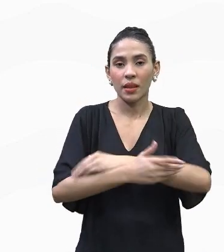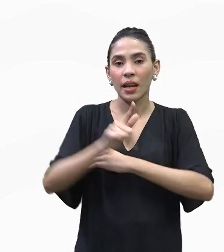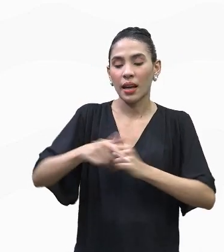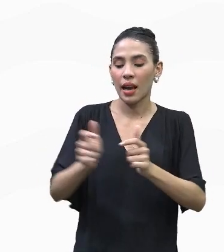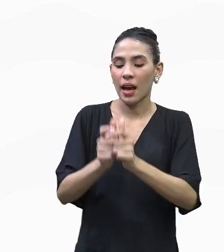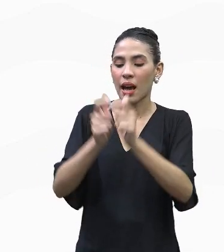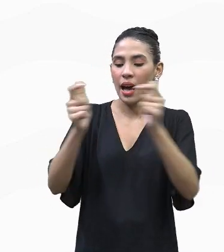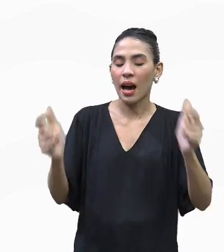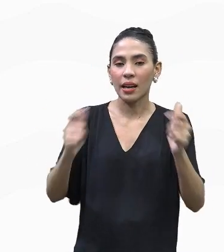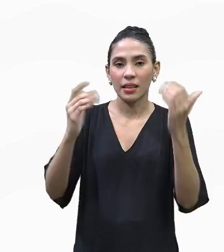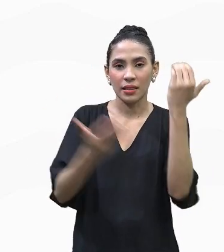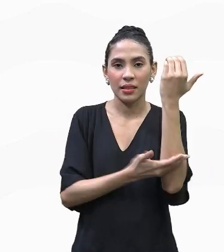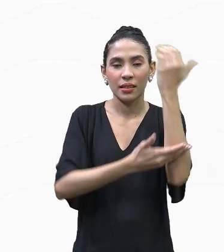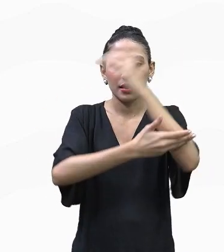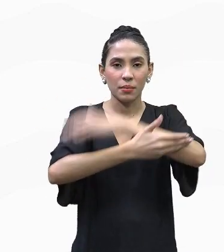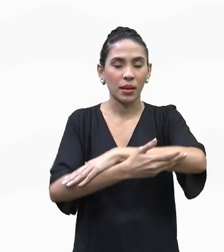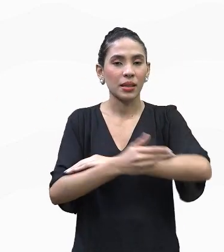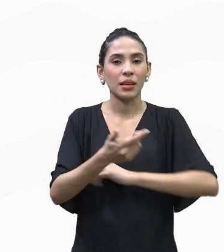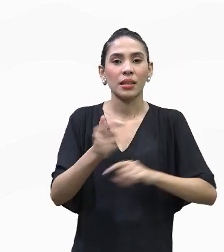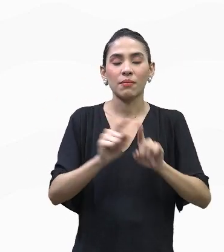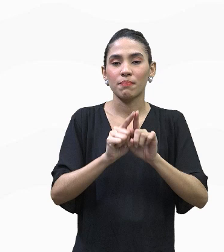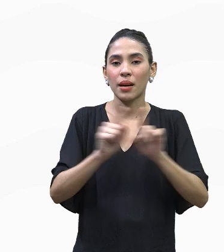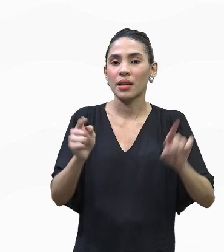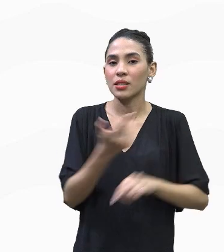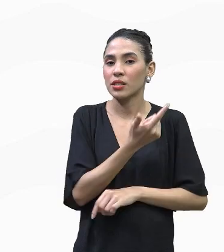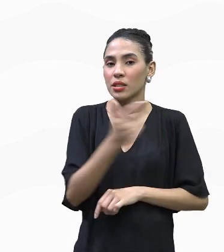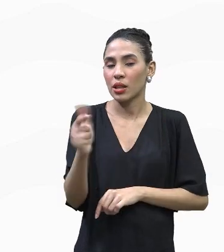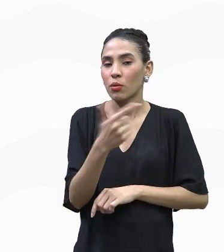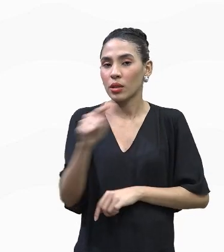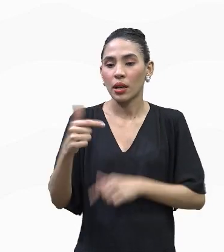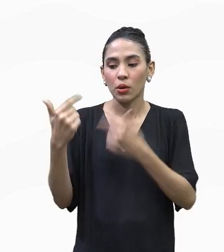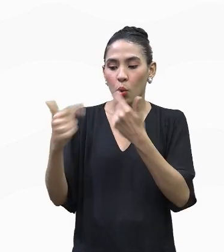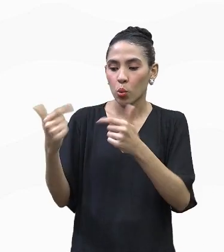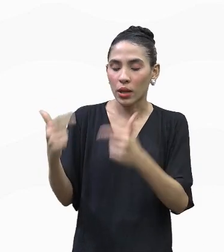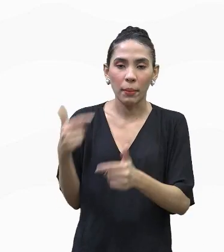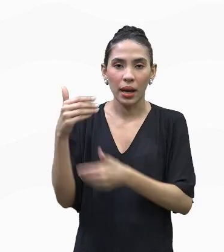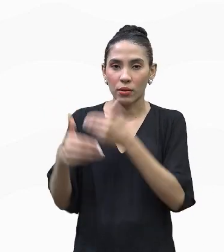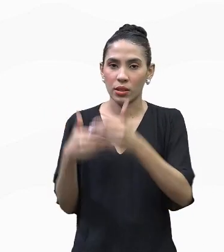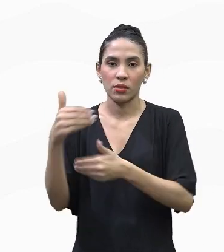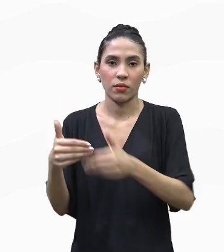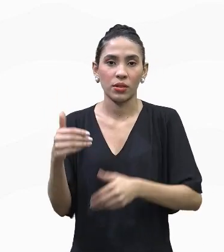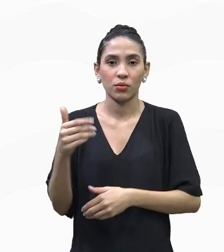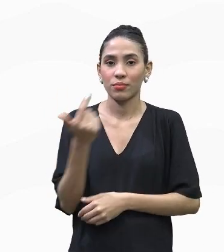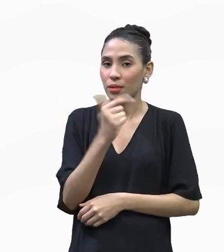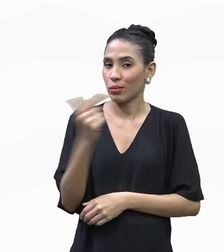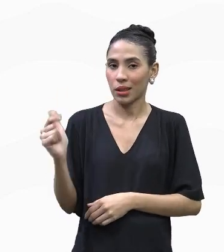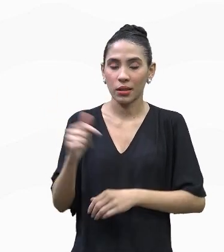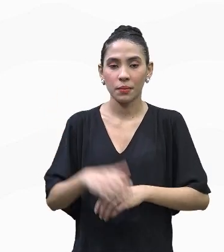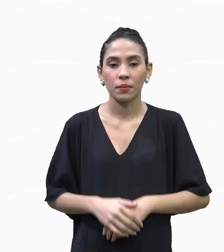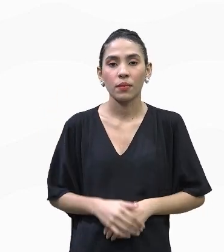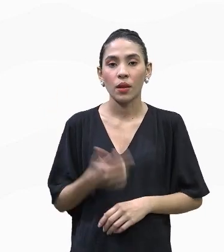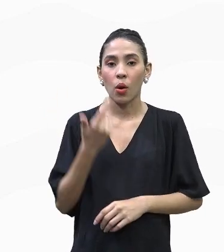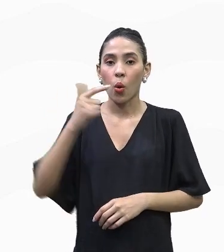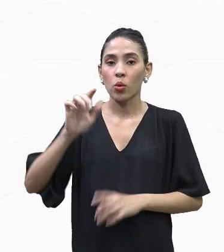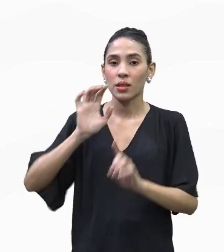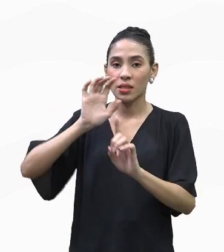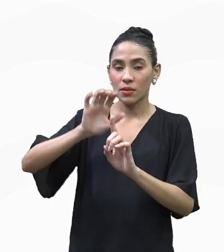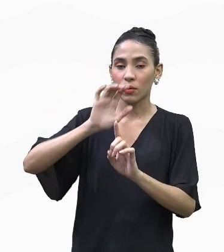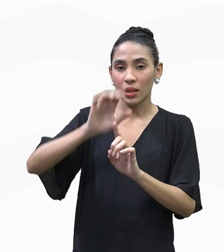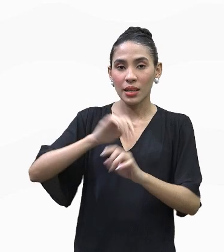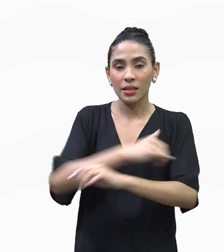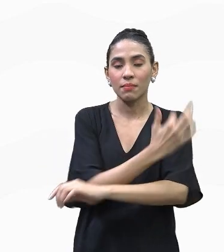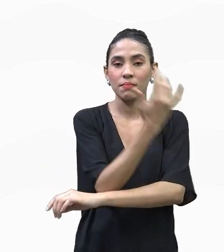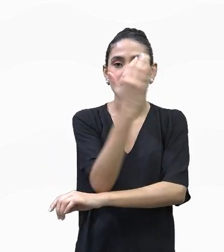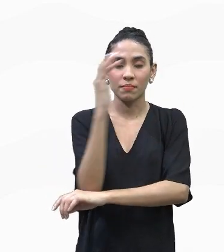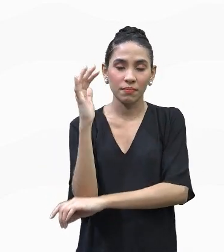grandes áreas que foram desmatadas, mas que não há ali, de fato, uma atividade sendo desenvolvida. Outros impactos, agora, ambientais que